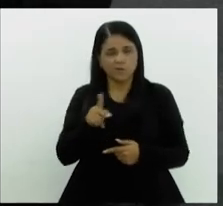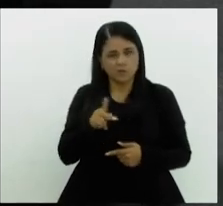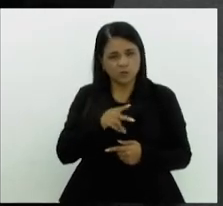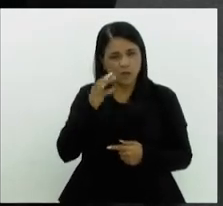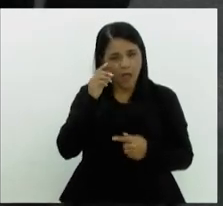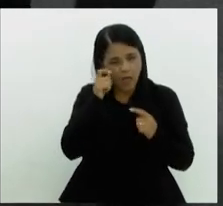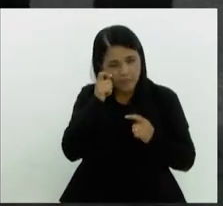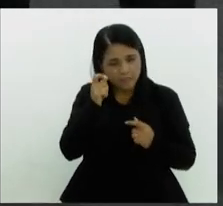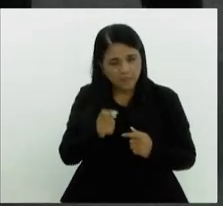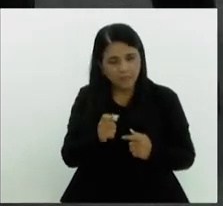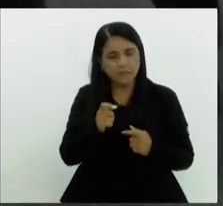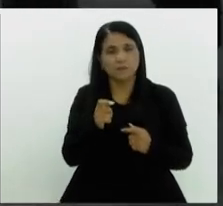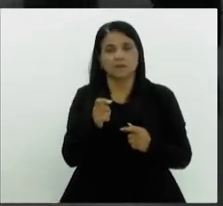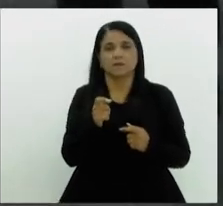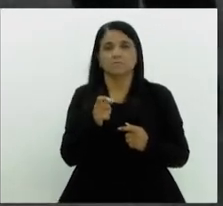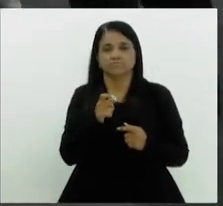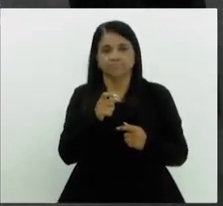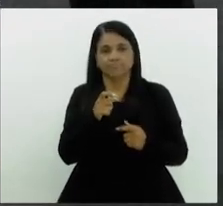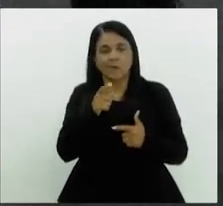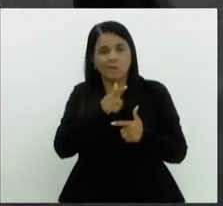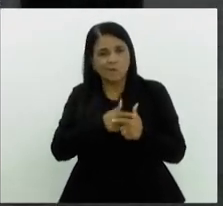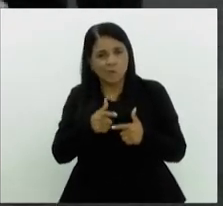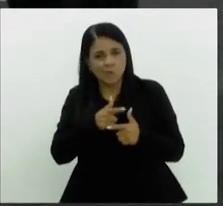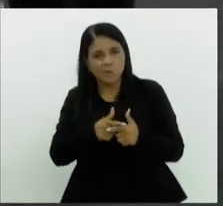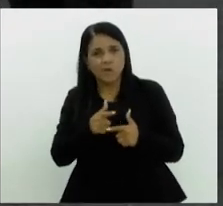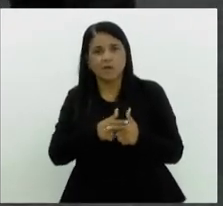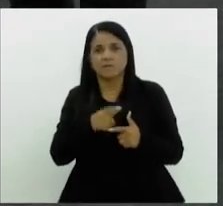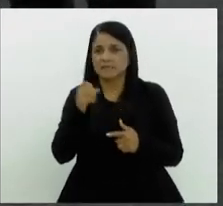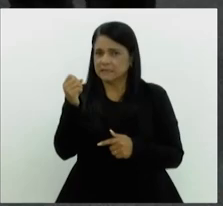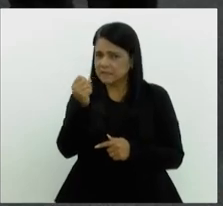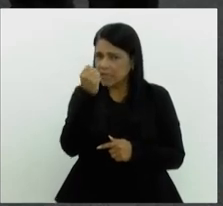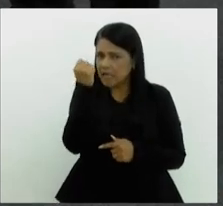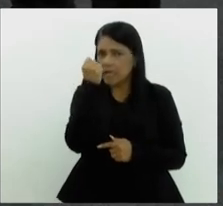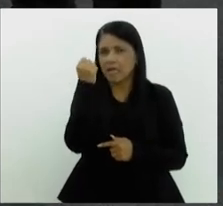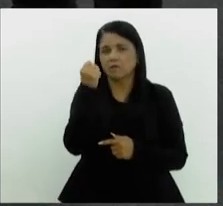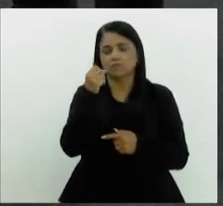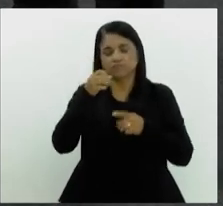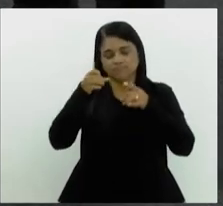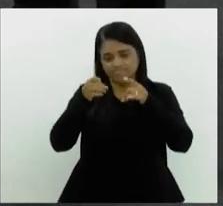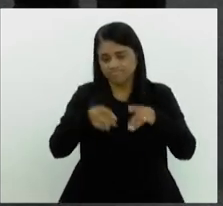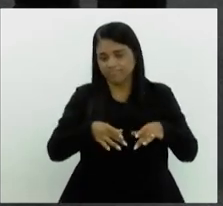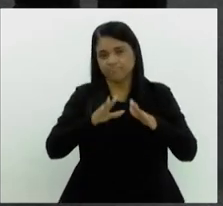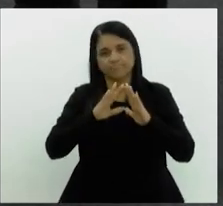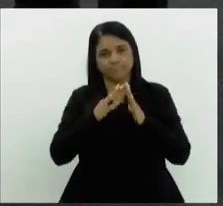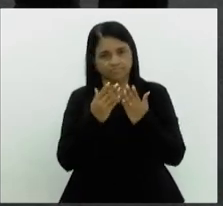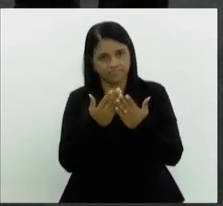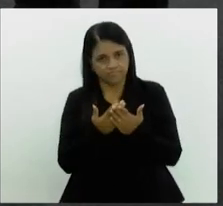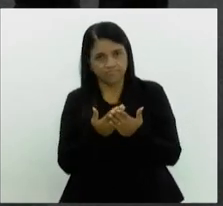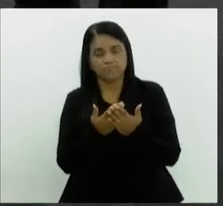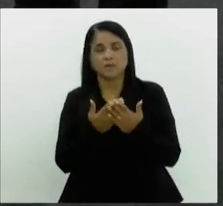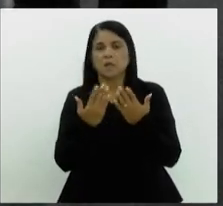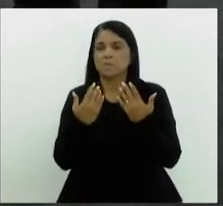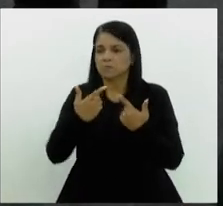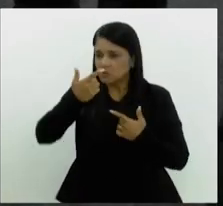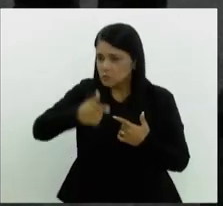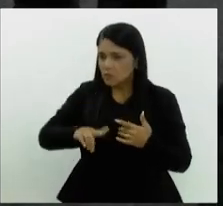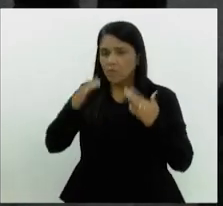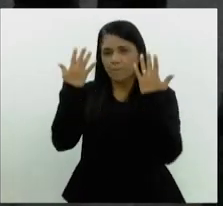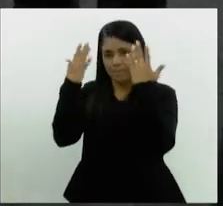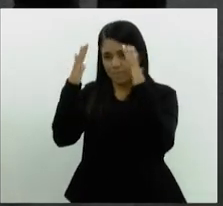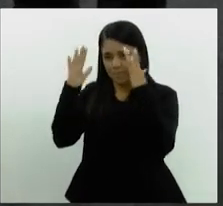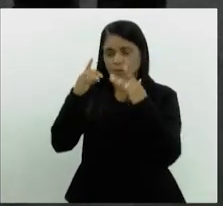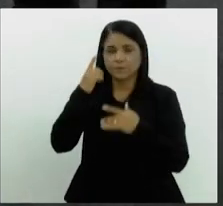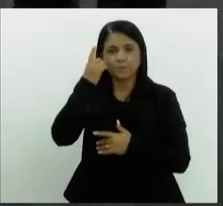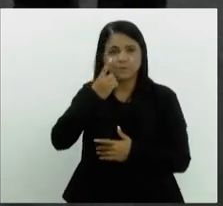a essa questão do problema sério que nós temos de evasão escolar. Por isso, mais uma vez, parabenizando o nobre colega,